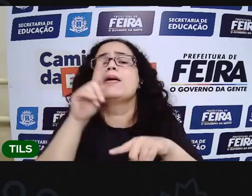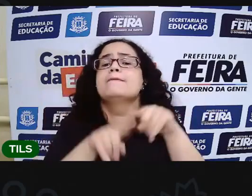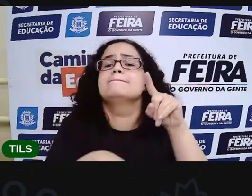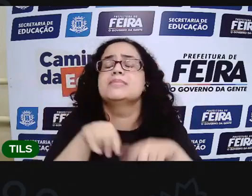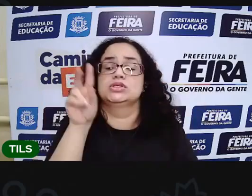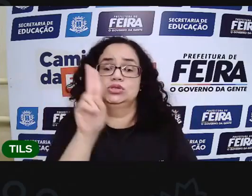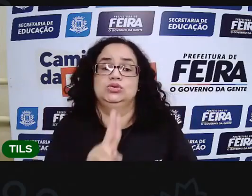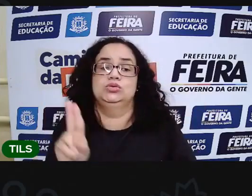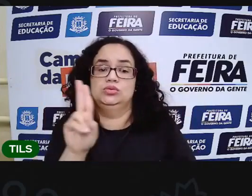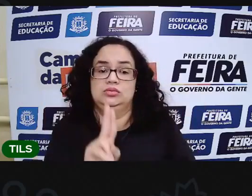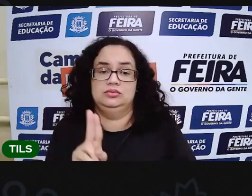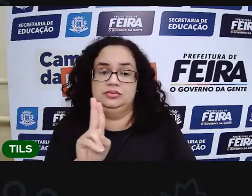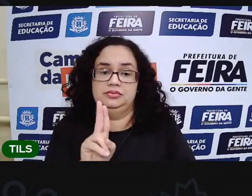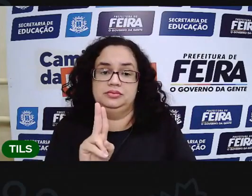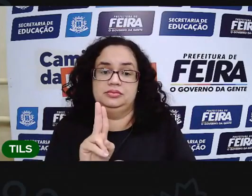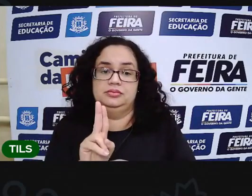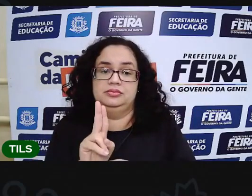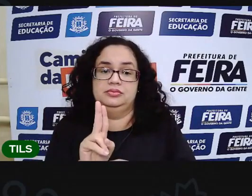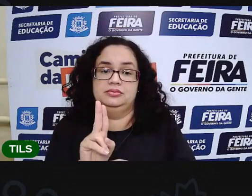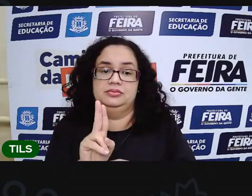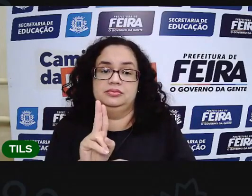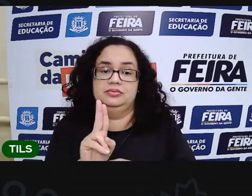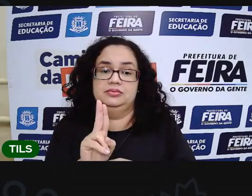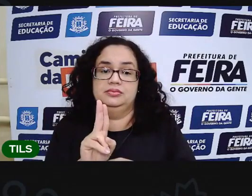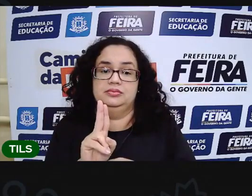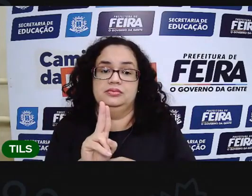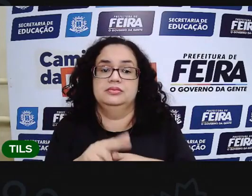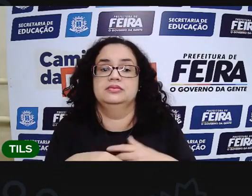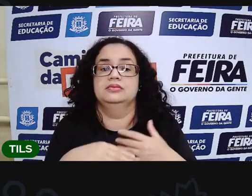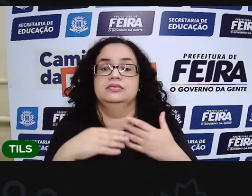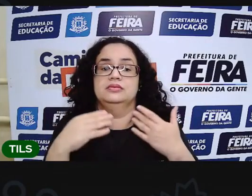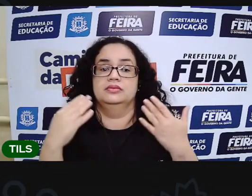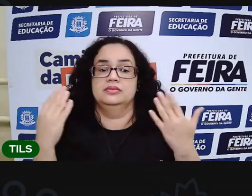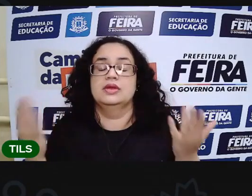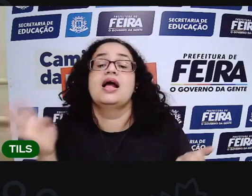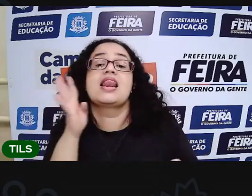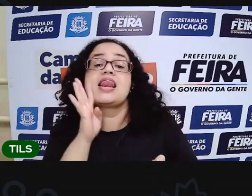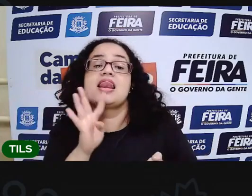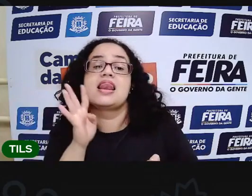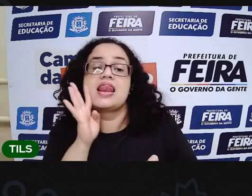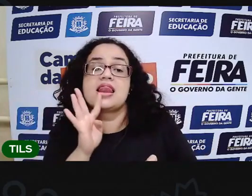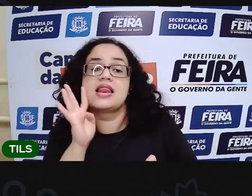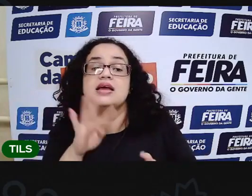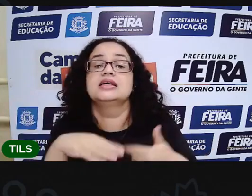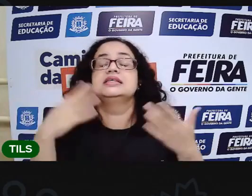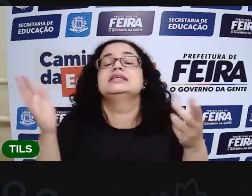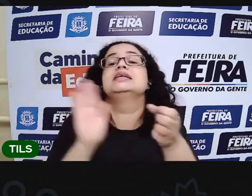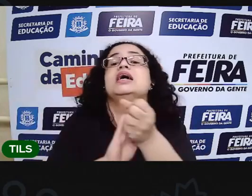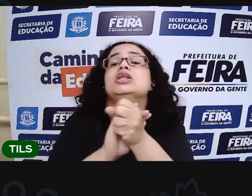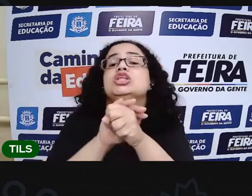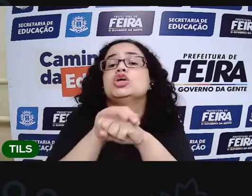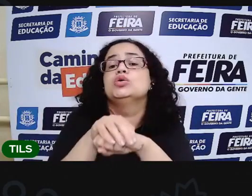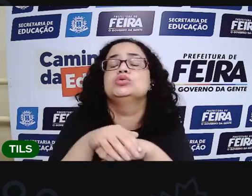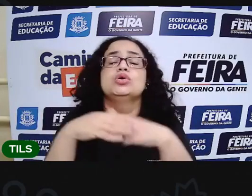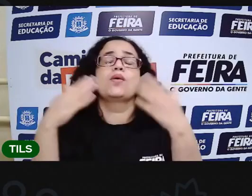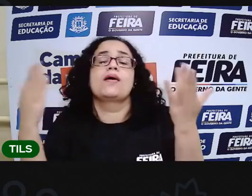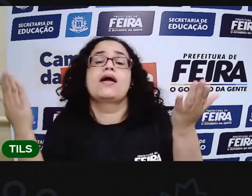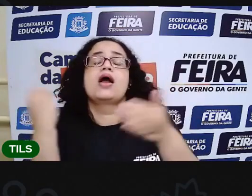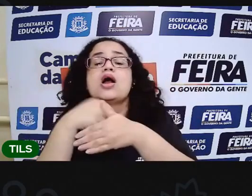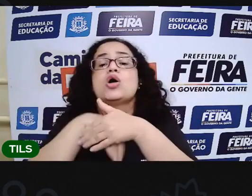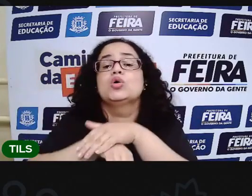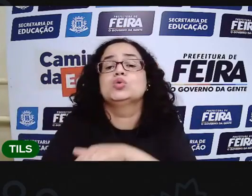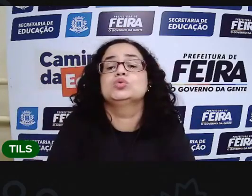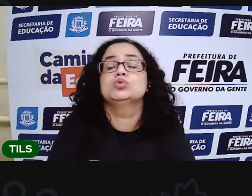usar? Temos usar que Legal! E à noite, o que é que você costuma usar?